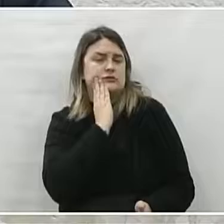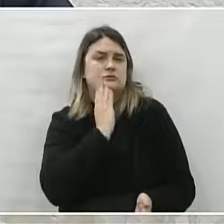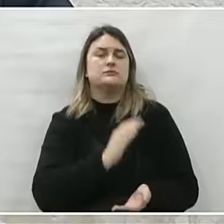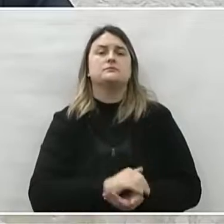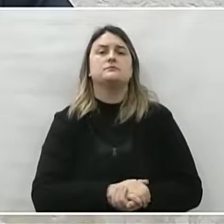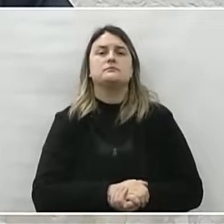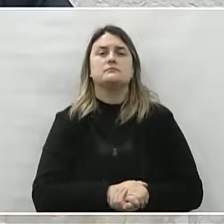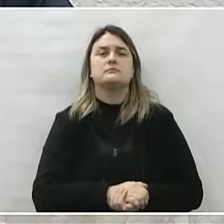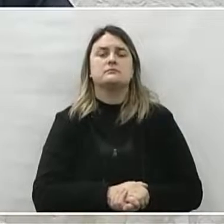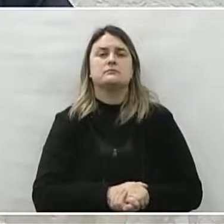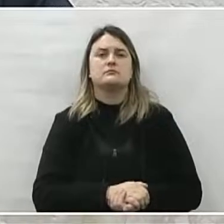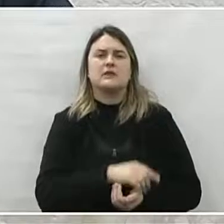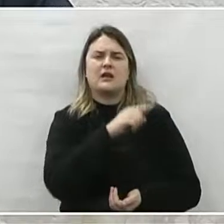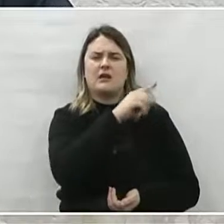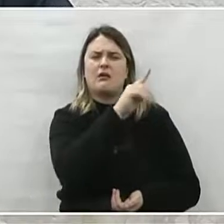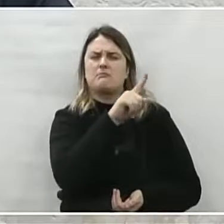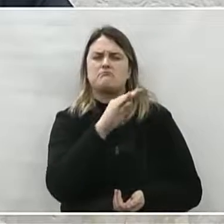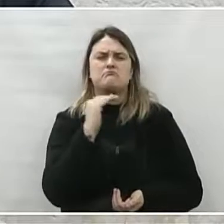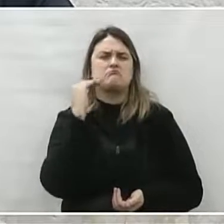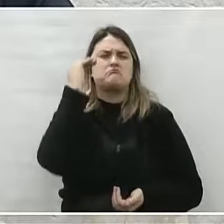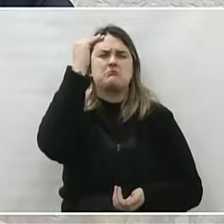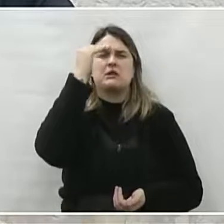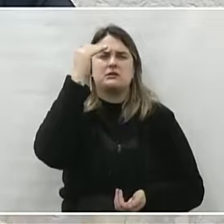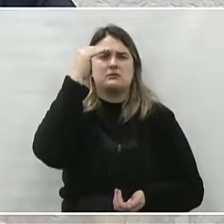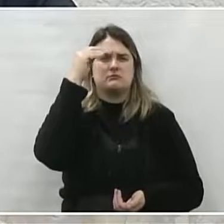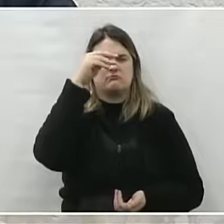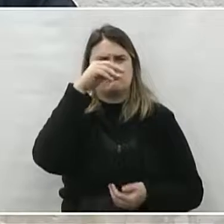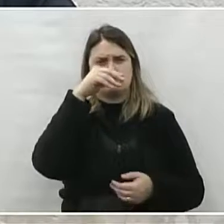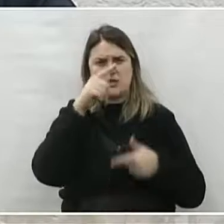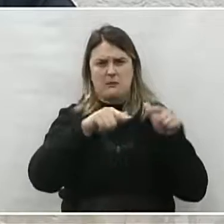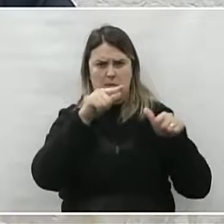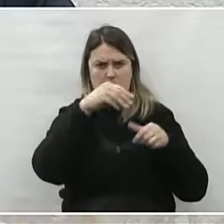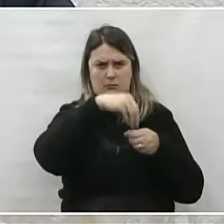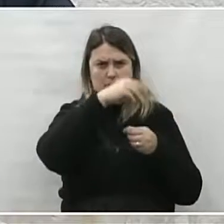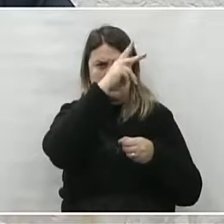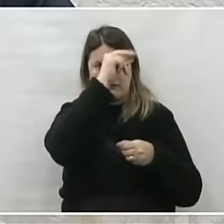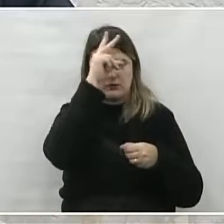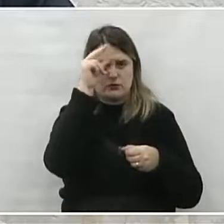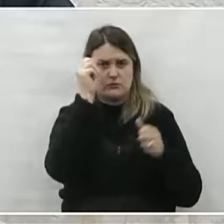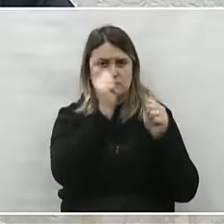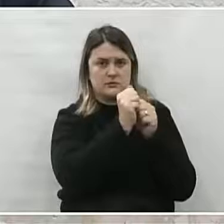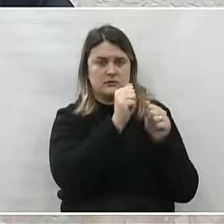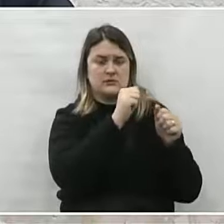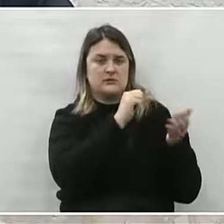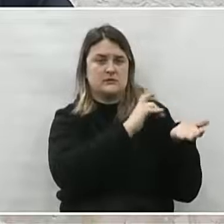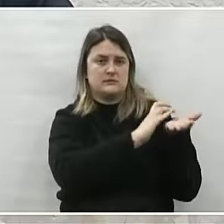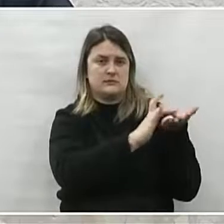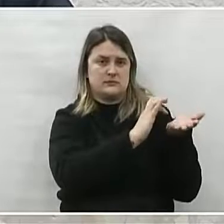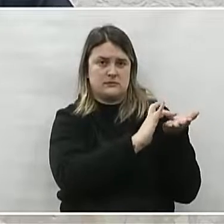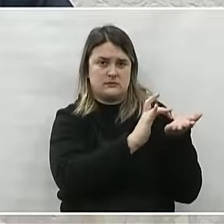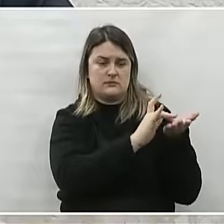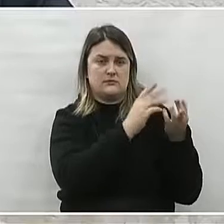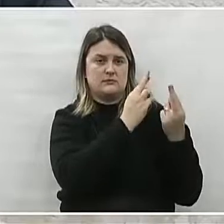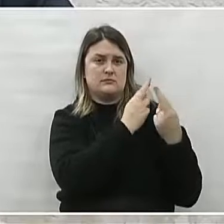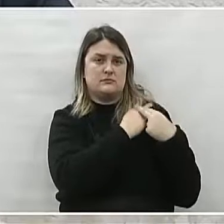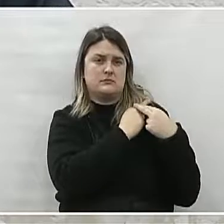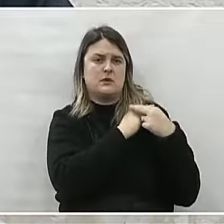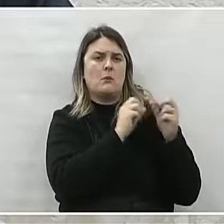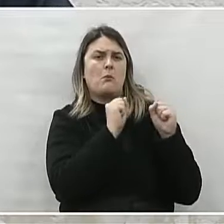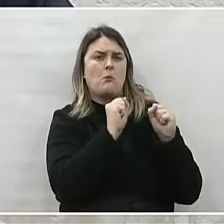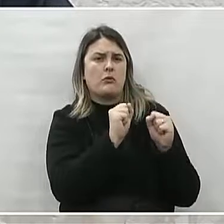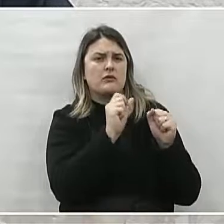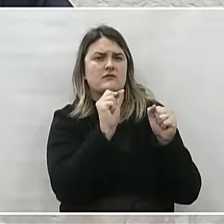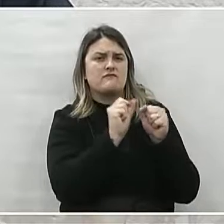Municipal, autoridade máxima do Poder Executivo, juntamente com a Secretaria competente, possam